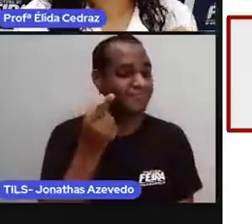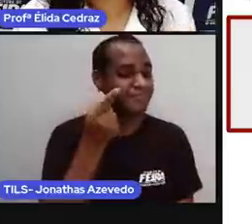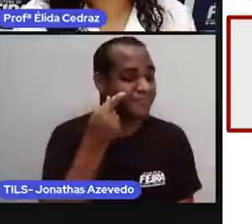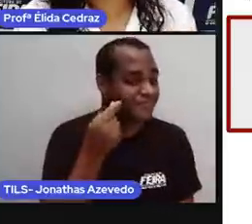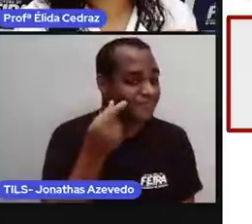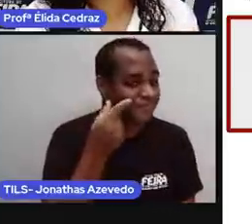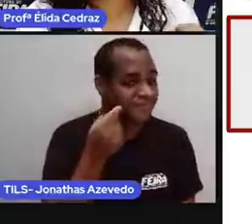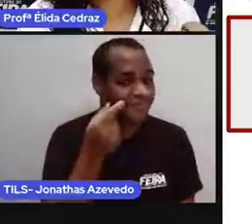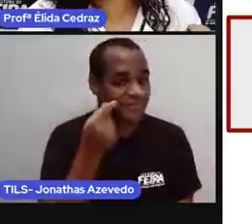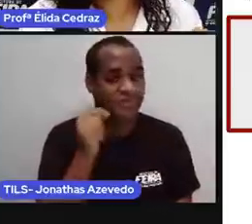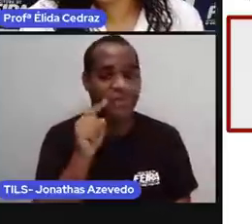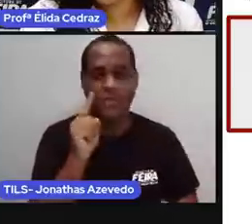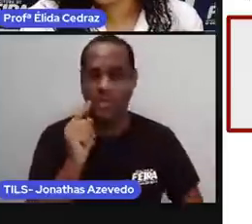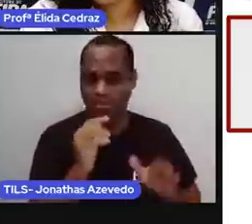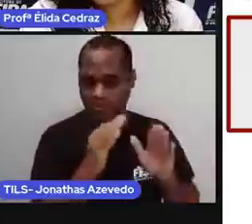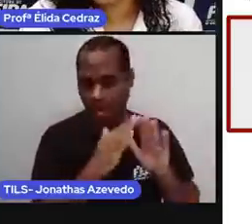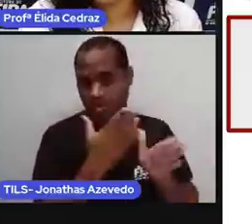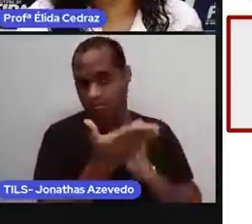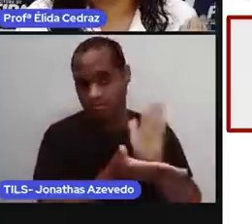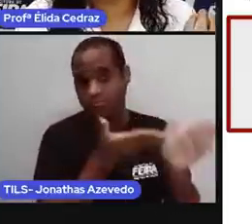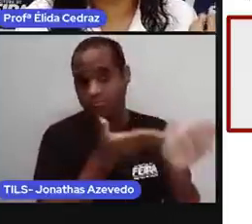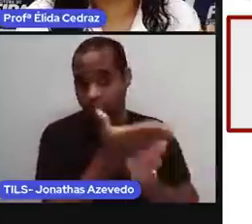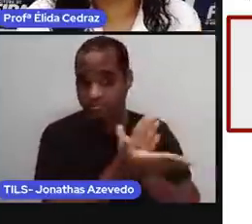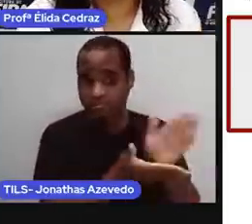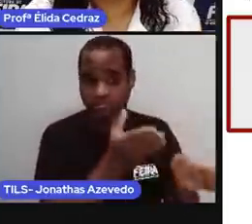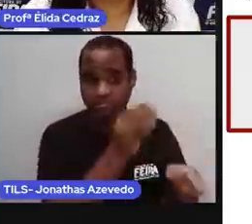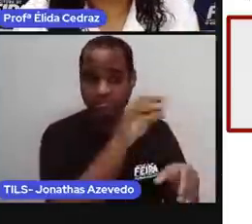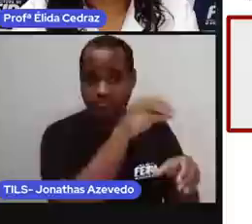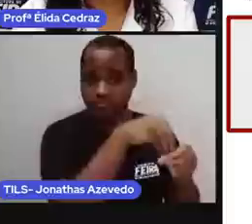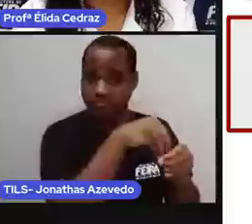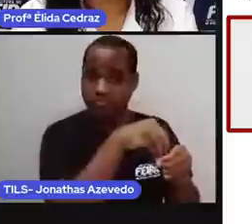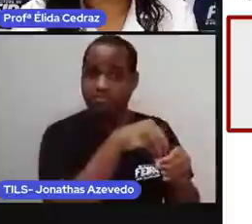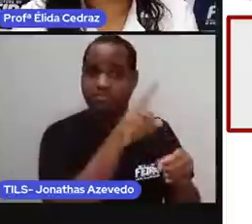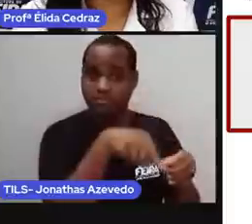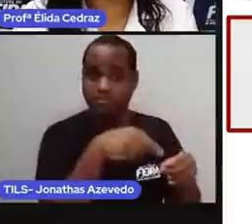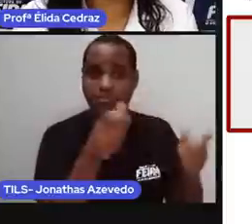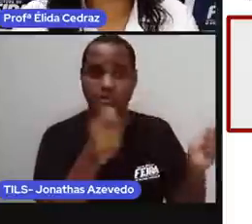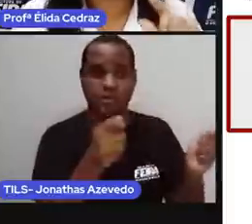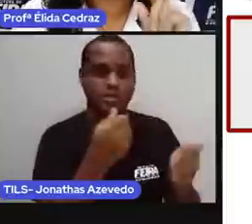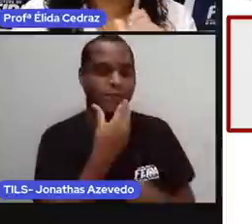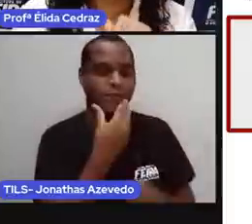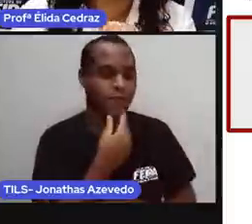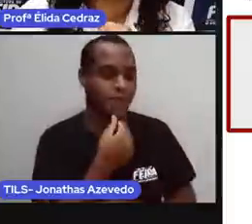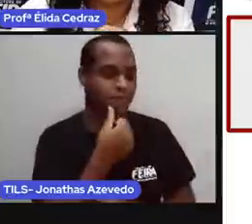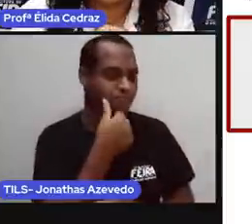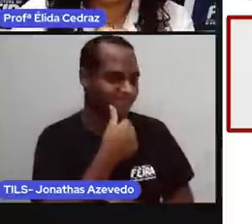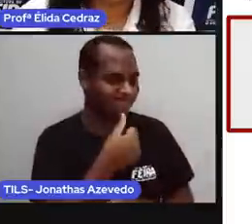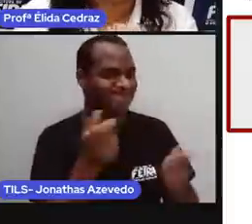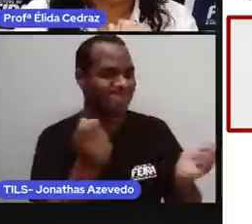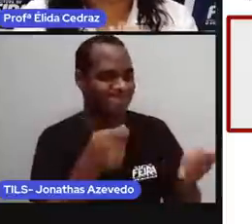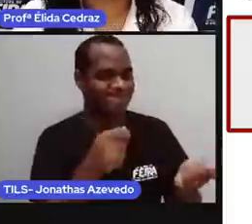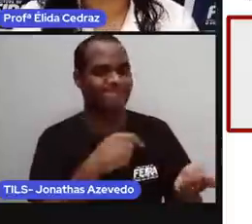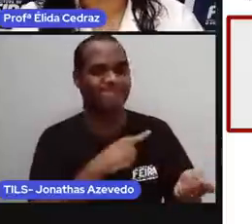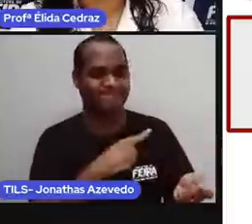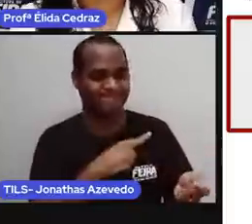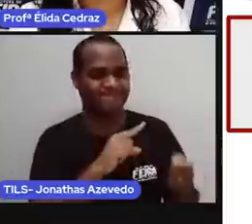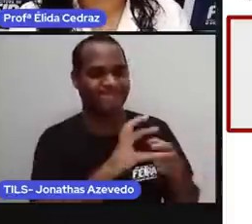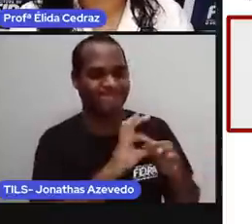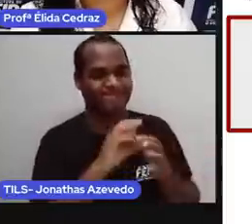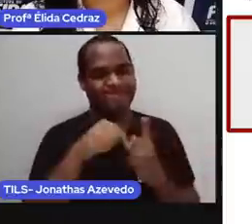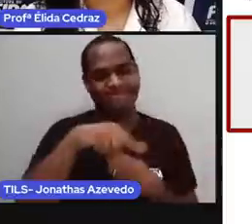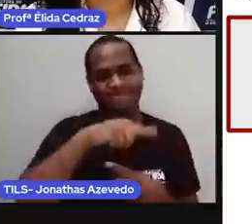gato, nós criamos ele em casa. E ele pode conviver com o homem. Por isso que ele é doméstico.